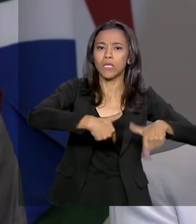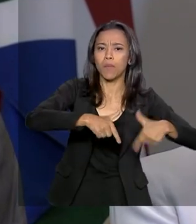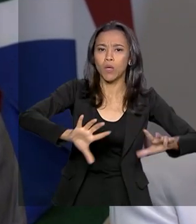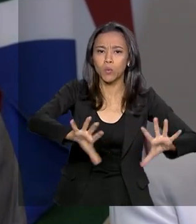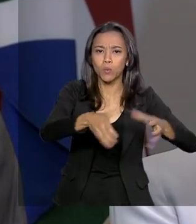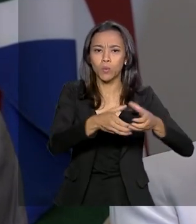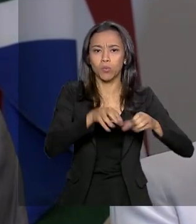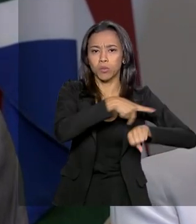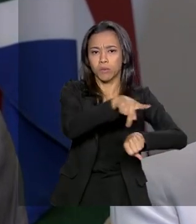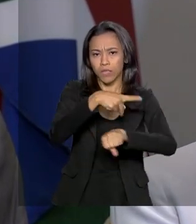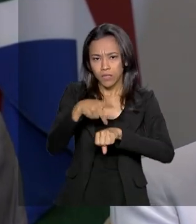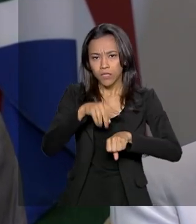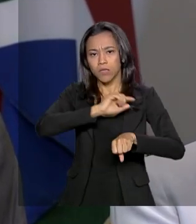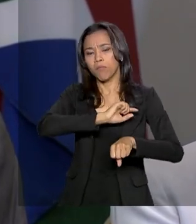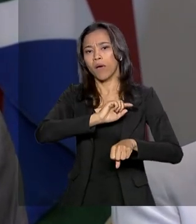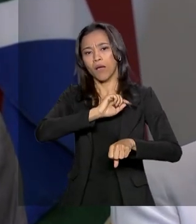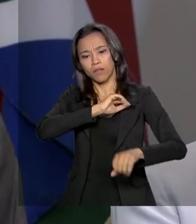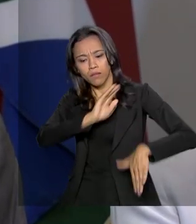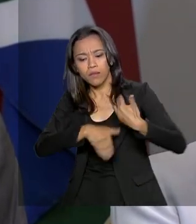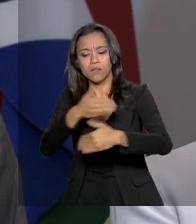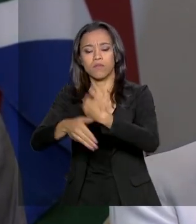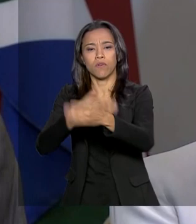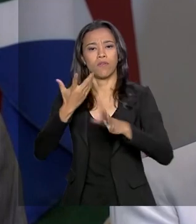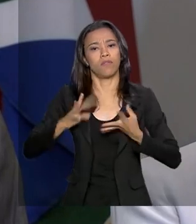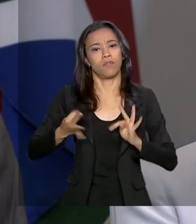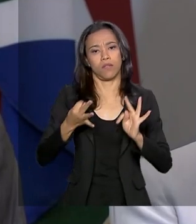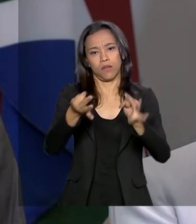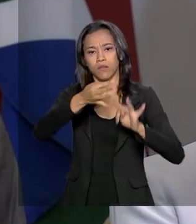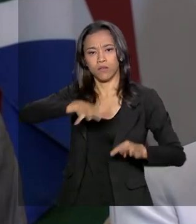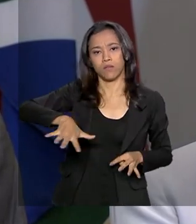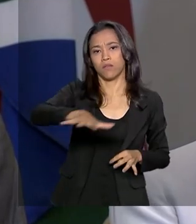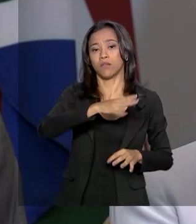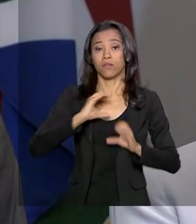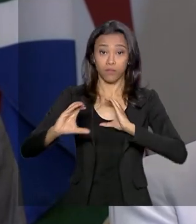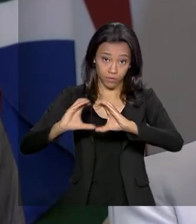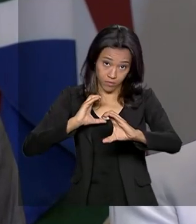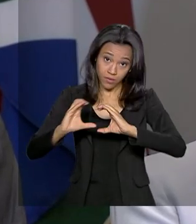do bloco para desenvolver a tecnologia na área da comunicação.